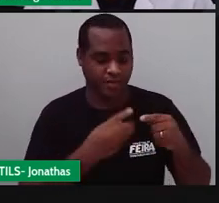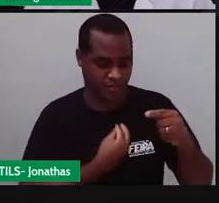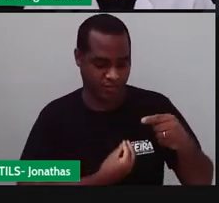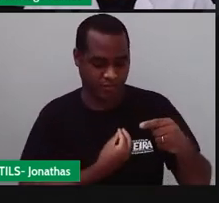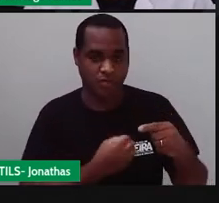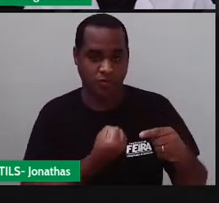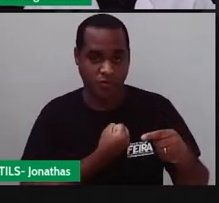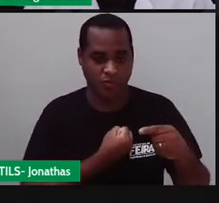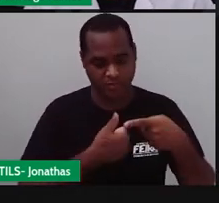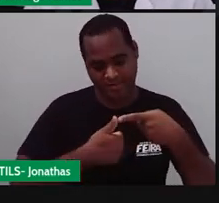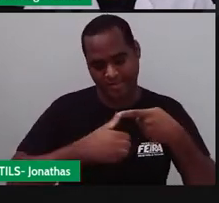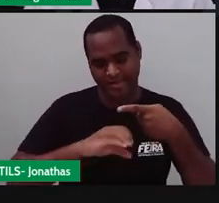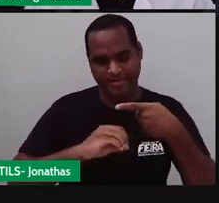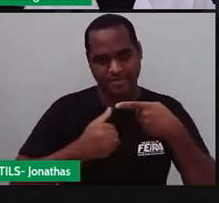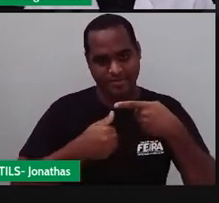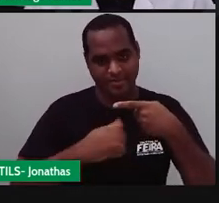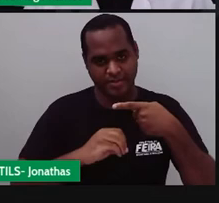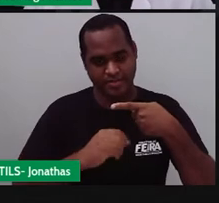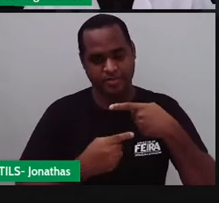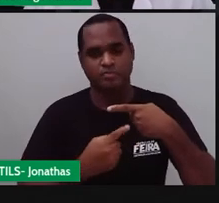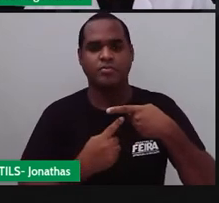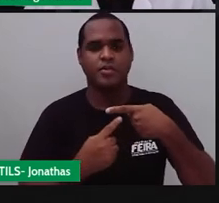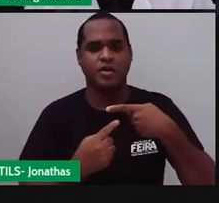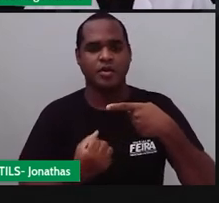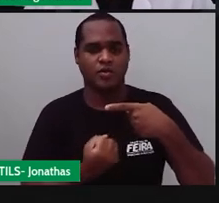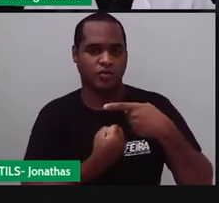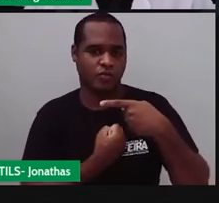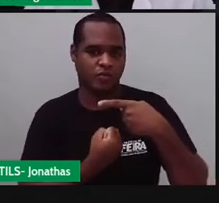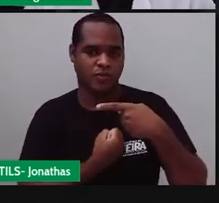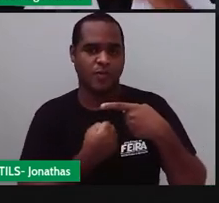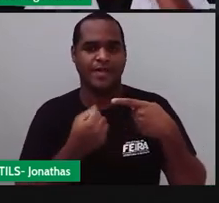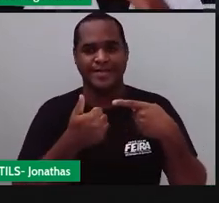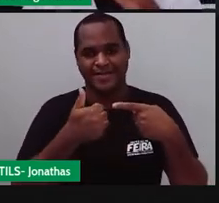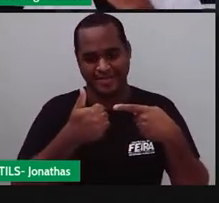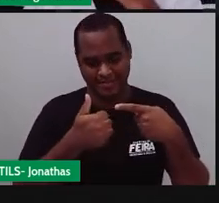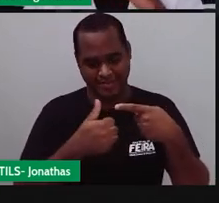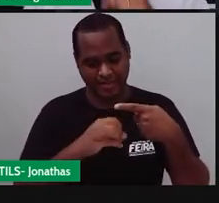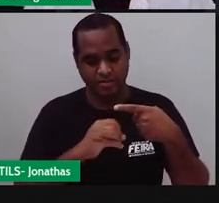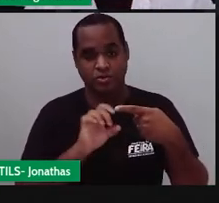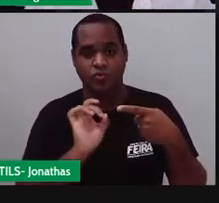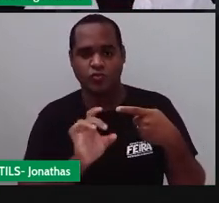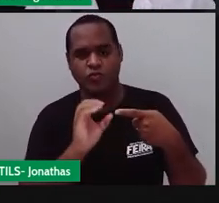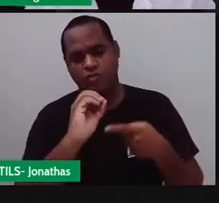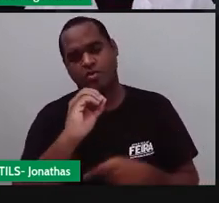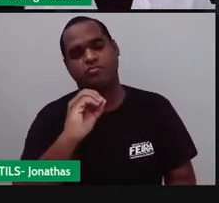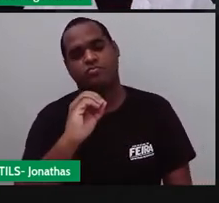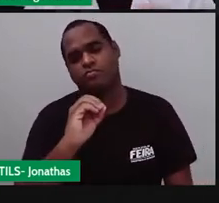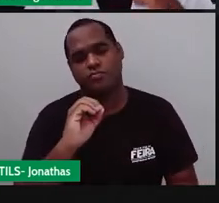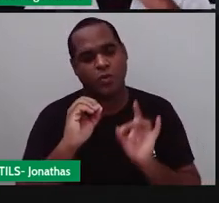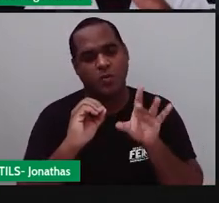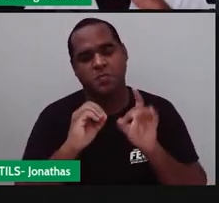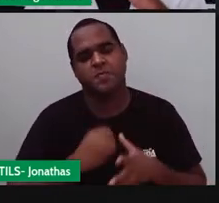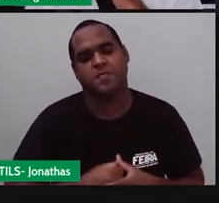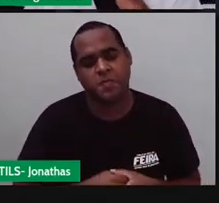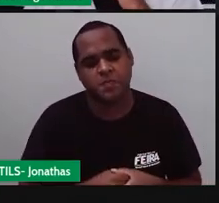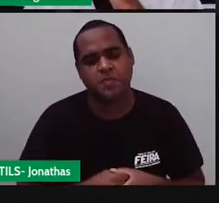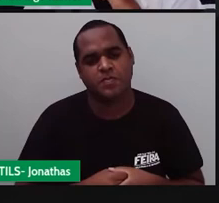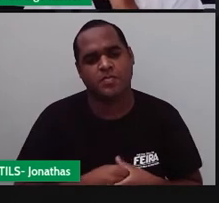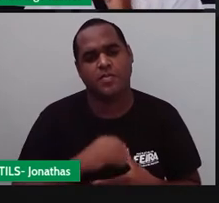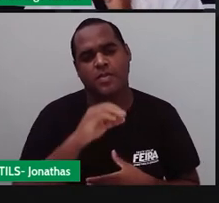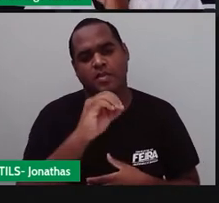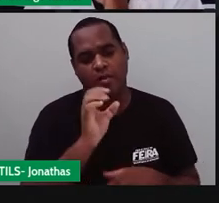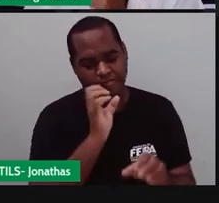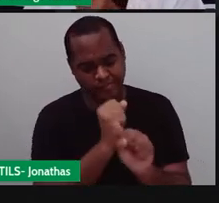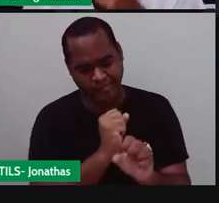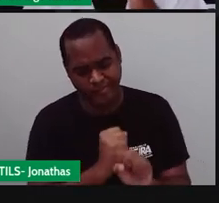10 olha só o número 10 tem apenas um zero. Essa quantidade de